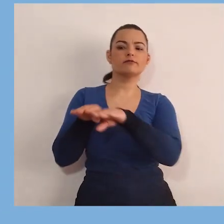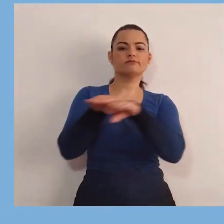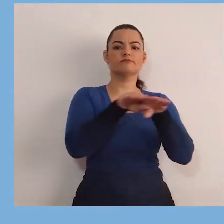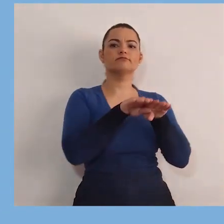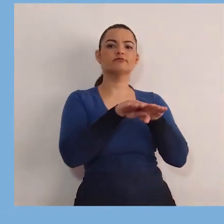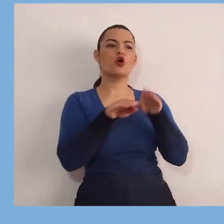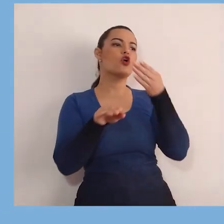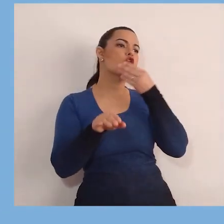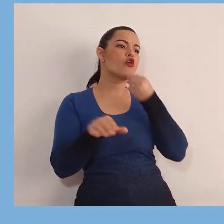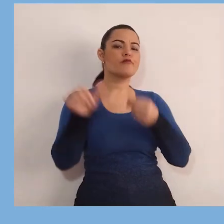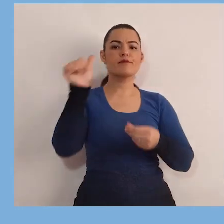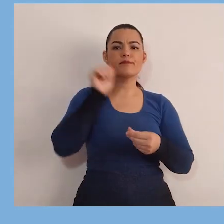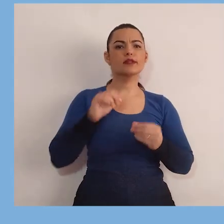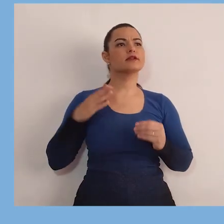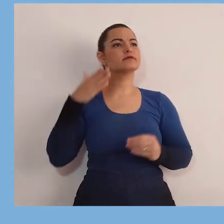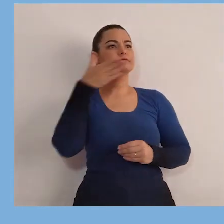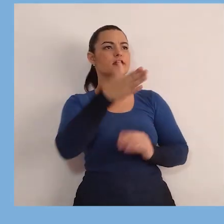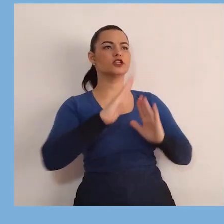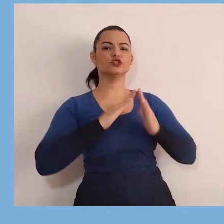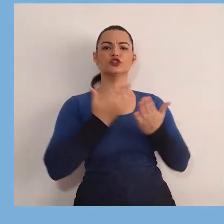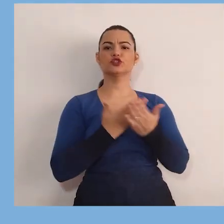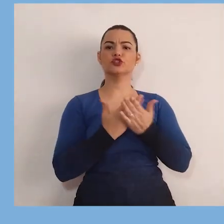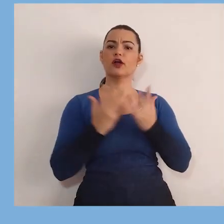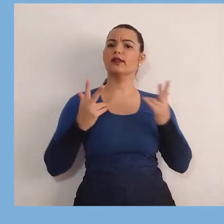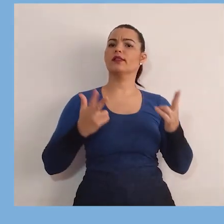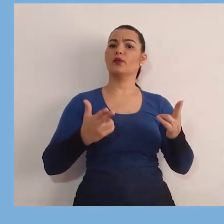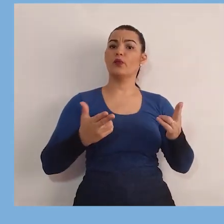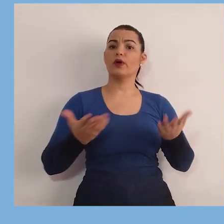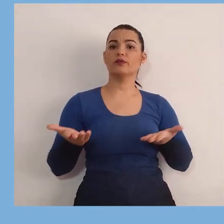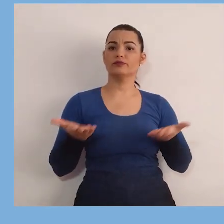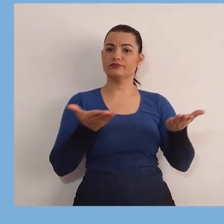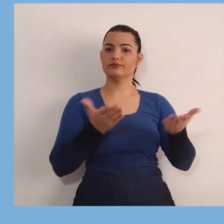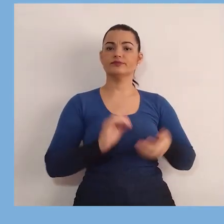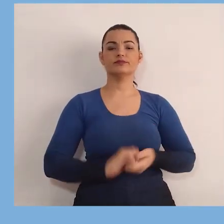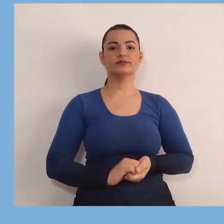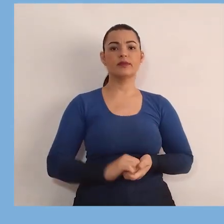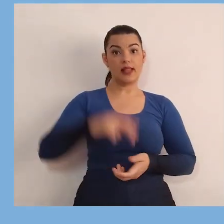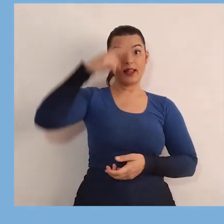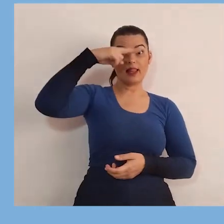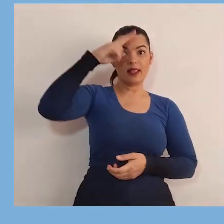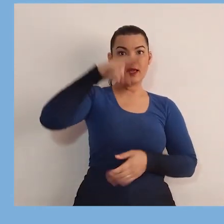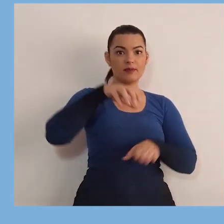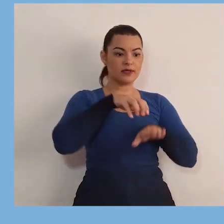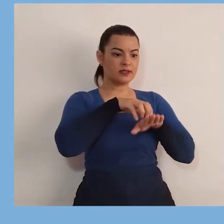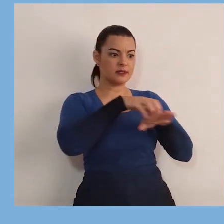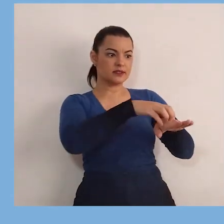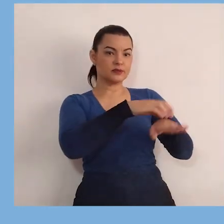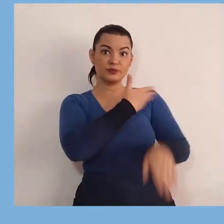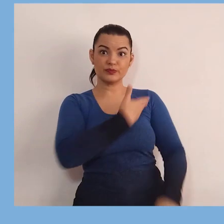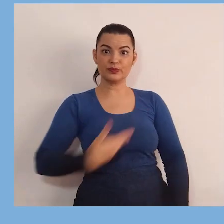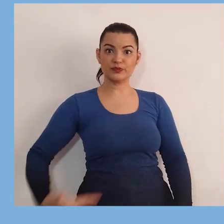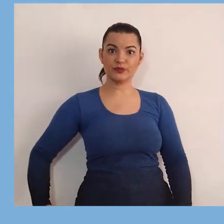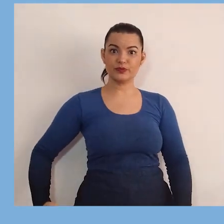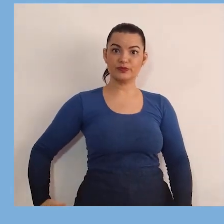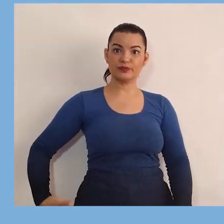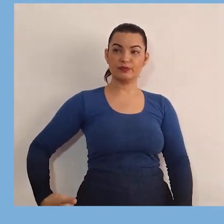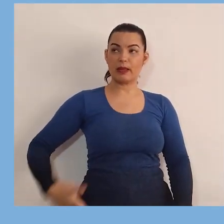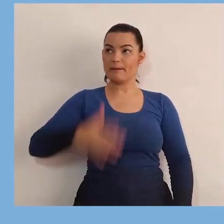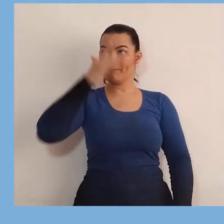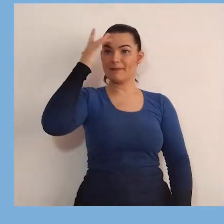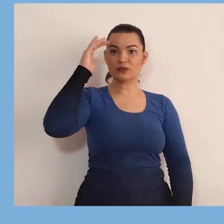para que meninos e meninas paquistanesas fossem à escola. Você se lembra um transporte público